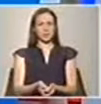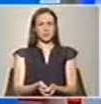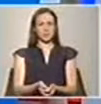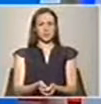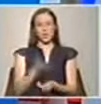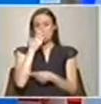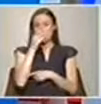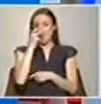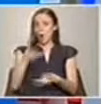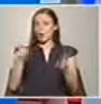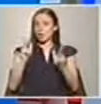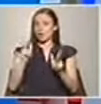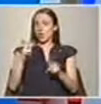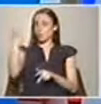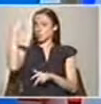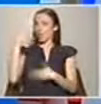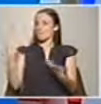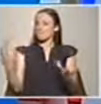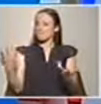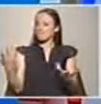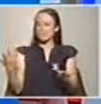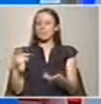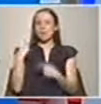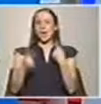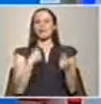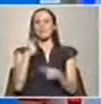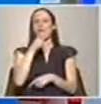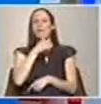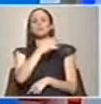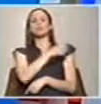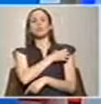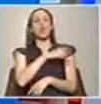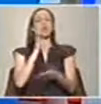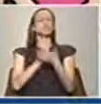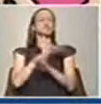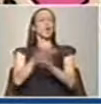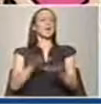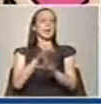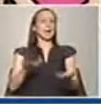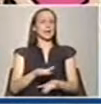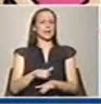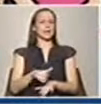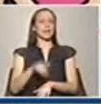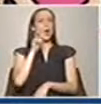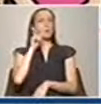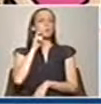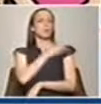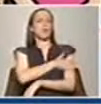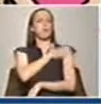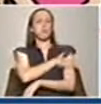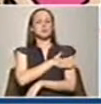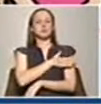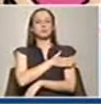estamos ao ar livre estamos sempre expostos. Portanto, às vezes temos a noção que aimadura solar é na praia. Quando for para a praia vou pôr protetor solar. E